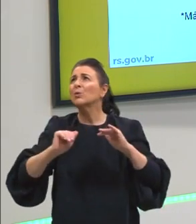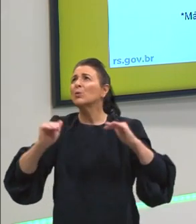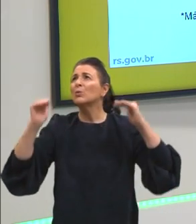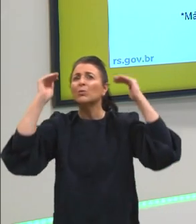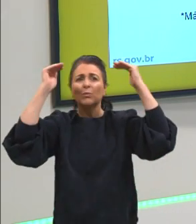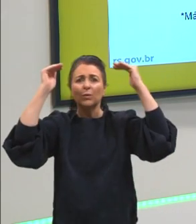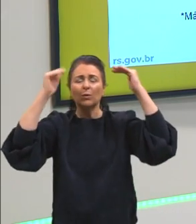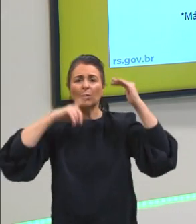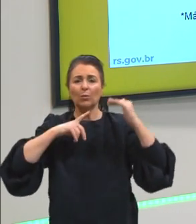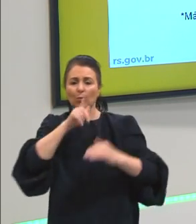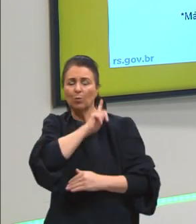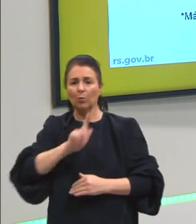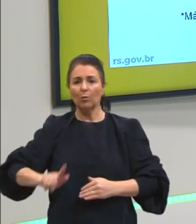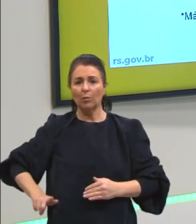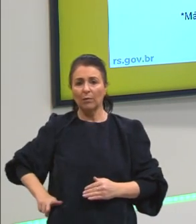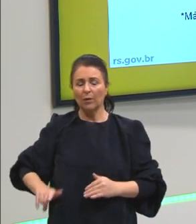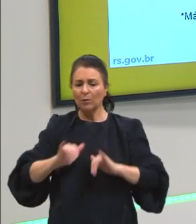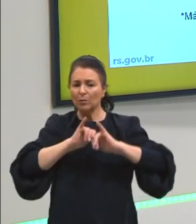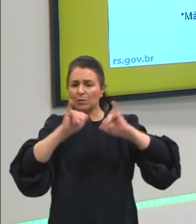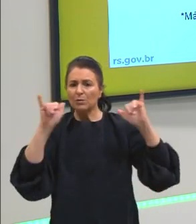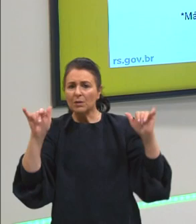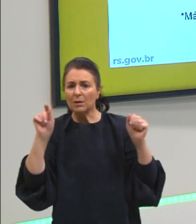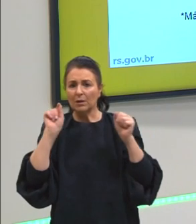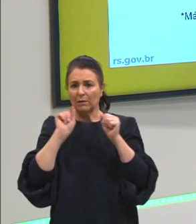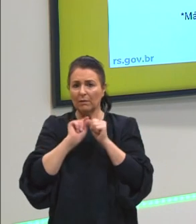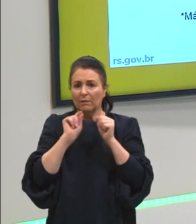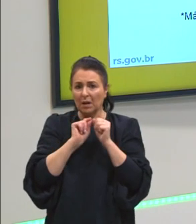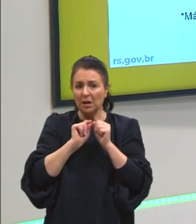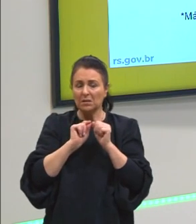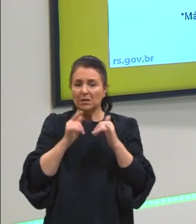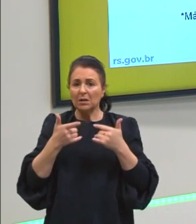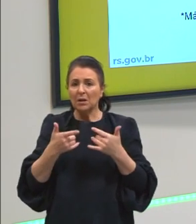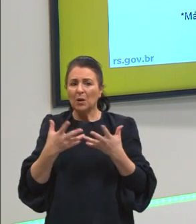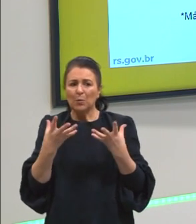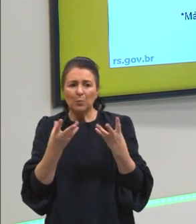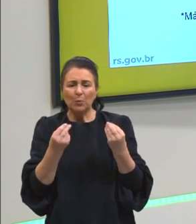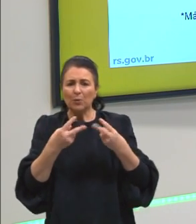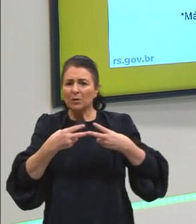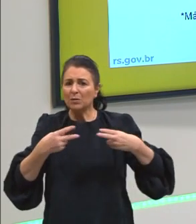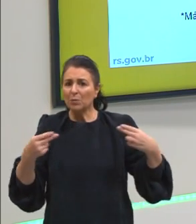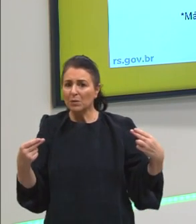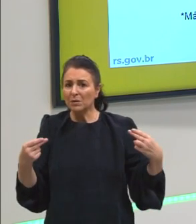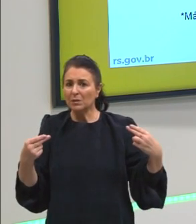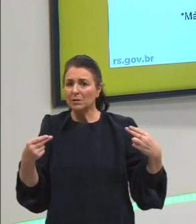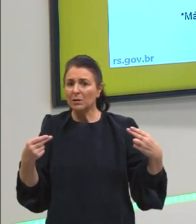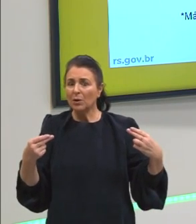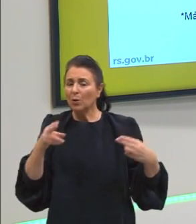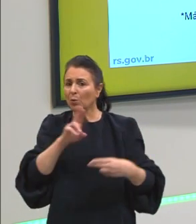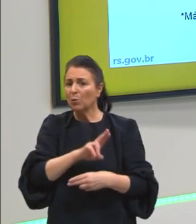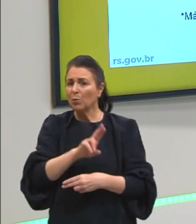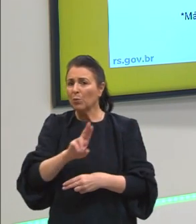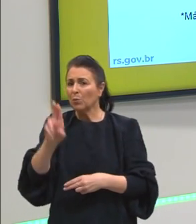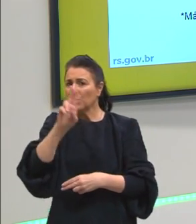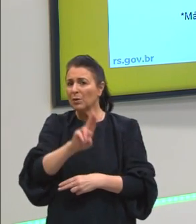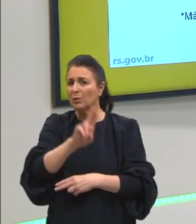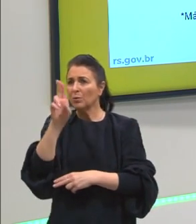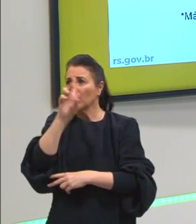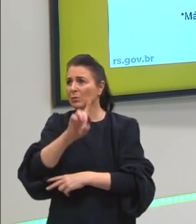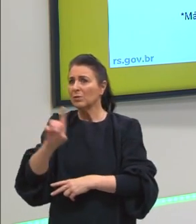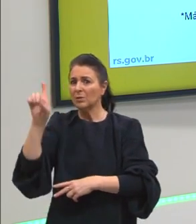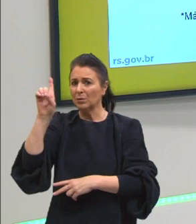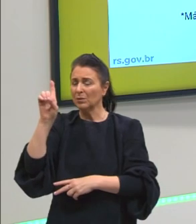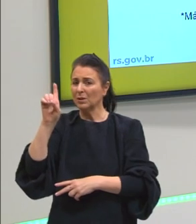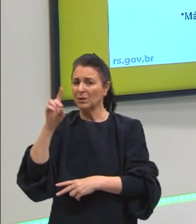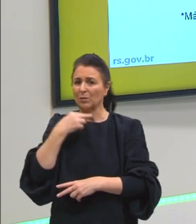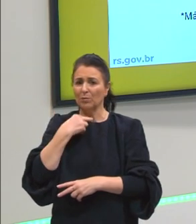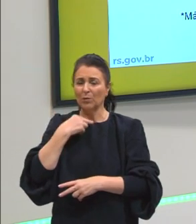os governantes dizem e fazem, dizem, muitas coisas que acabam não sendo o que realmente a política tem que fazer.